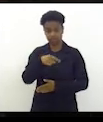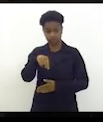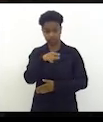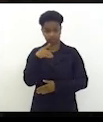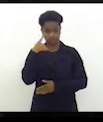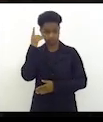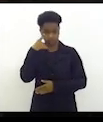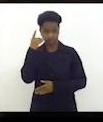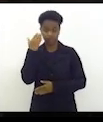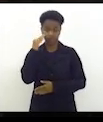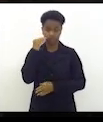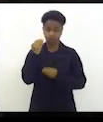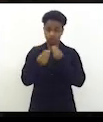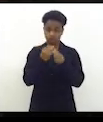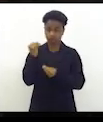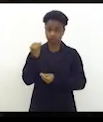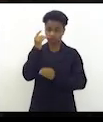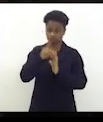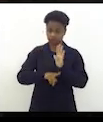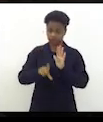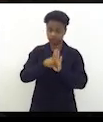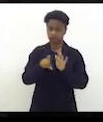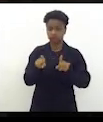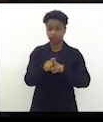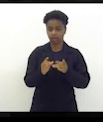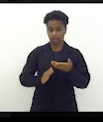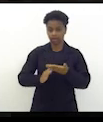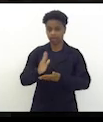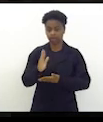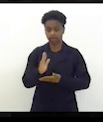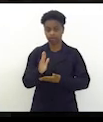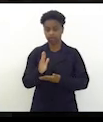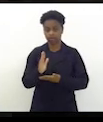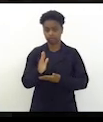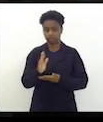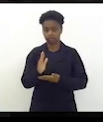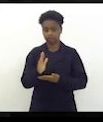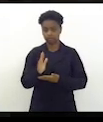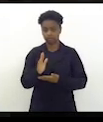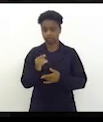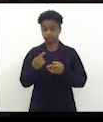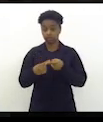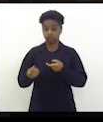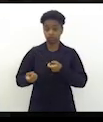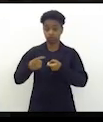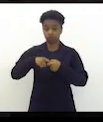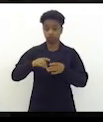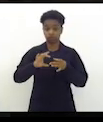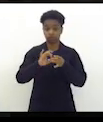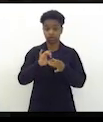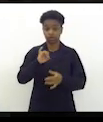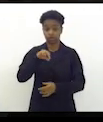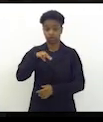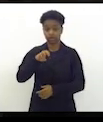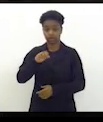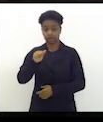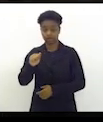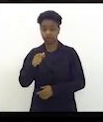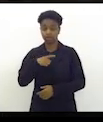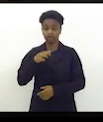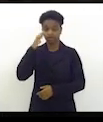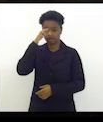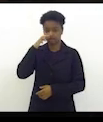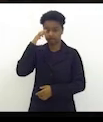entender a importância desse projeto de lei e vai aprovar onde voltará para o rol do INEA a fiscalização